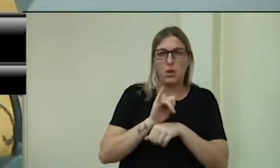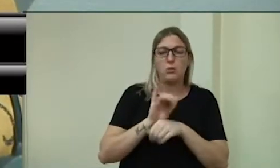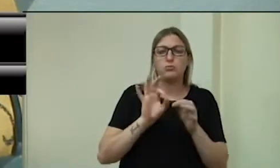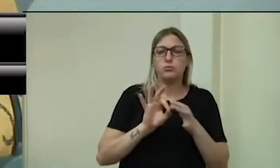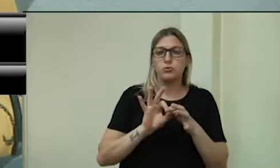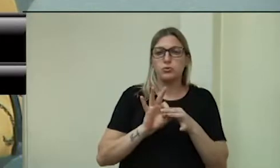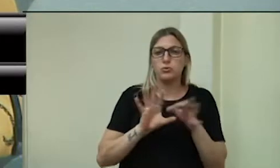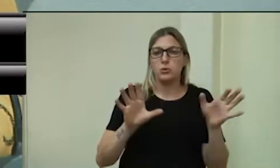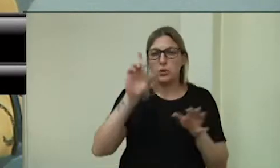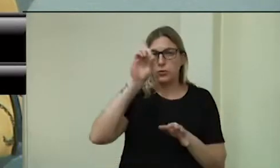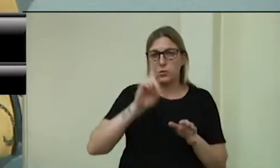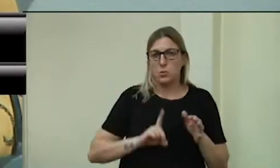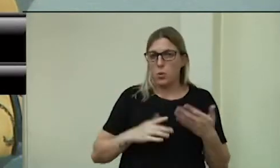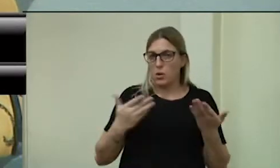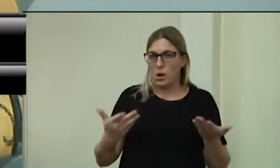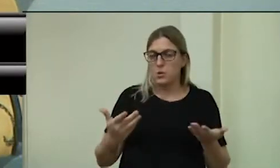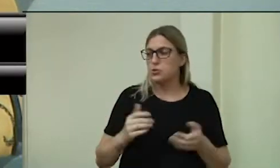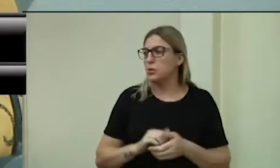Vamos abrir?